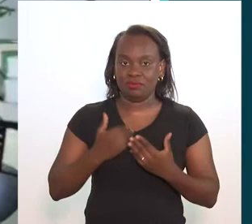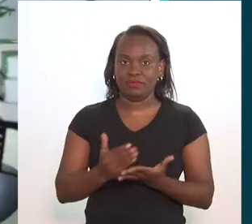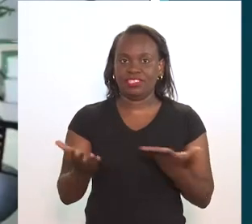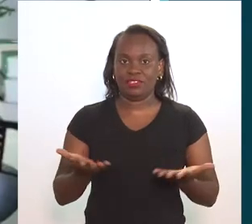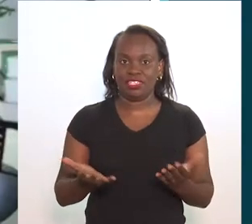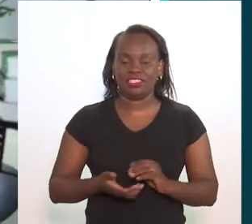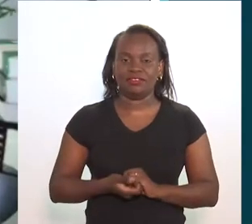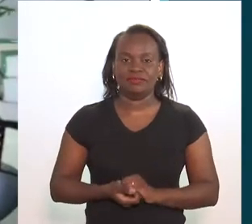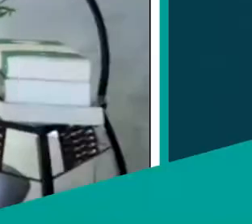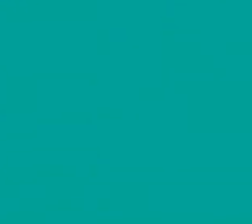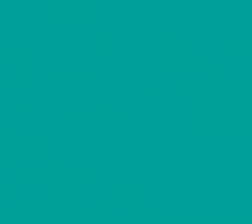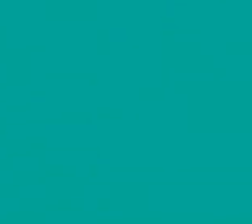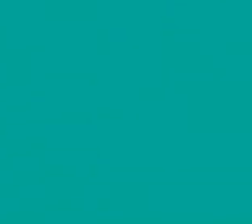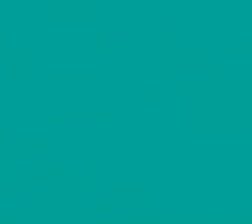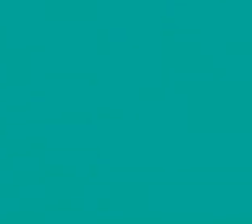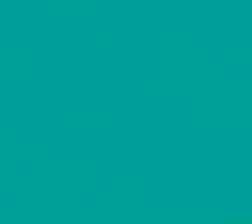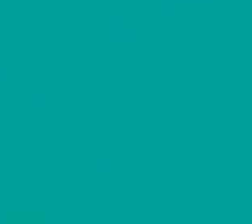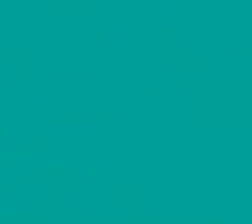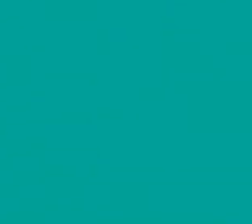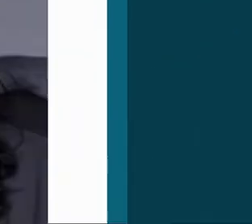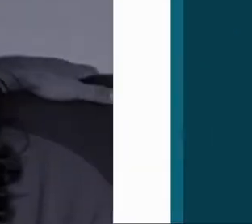Social está no ar.